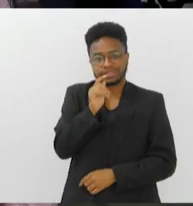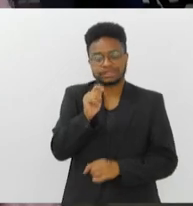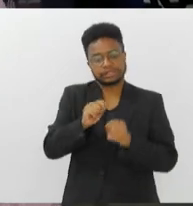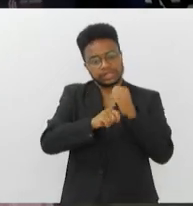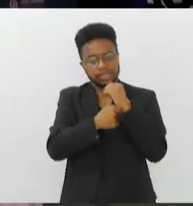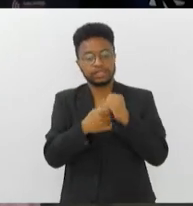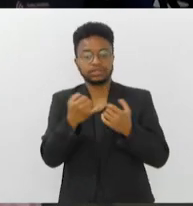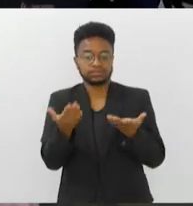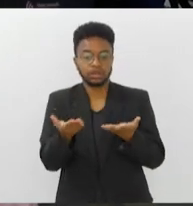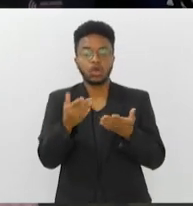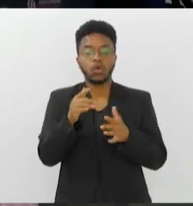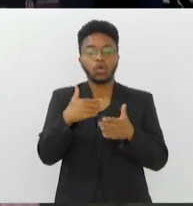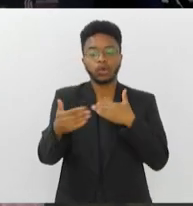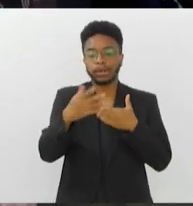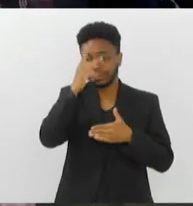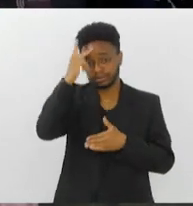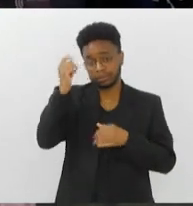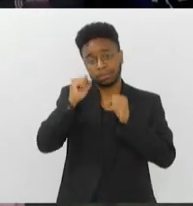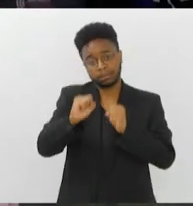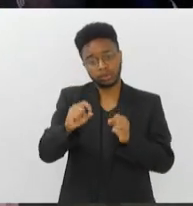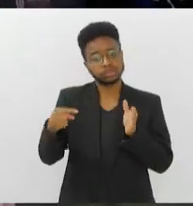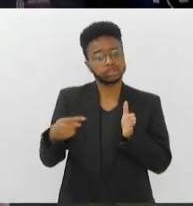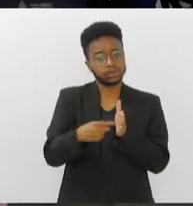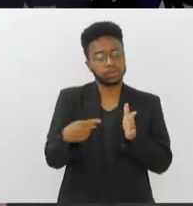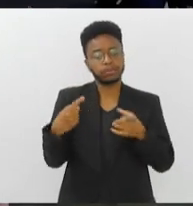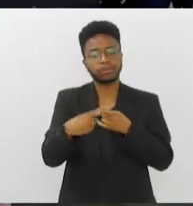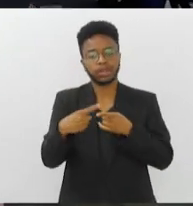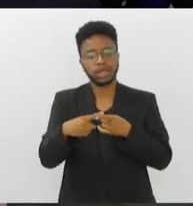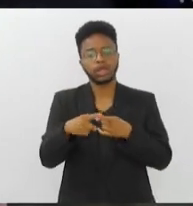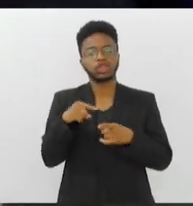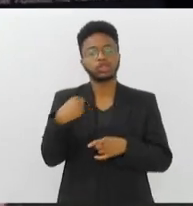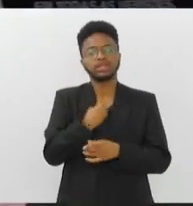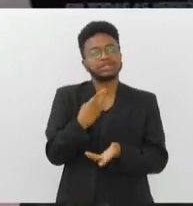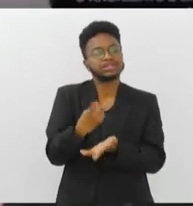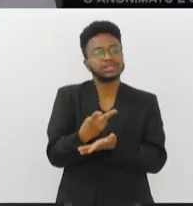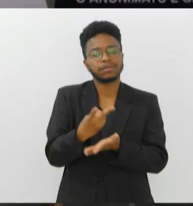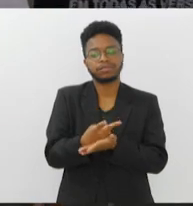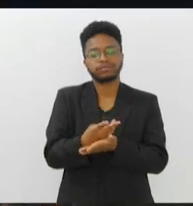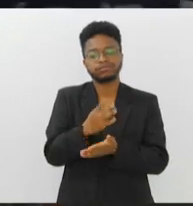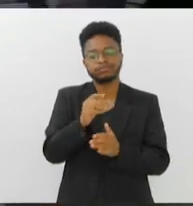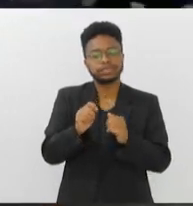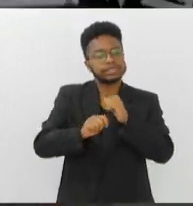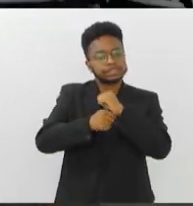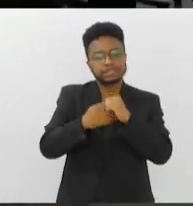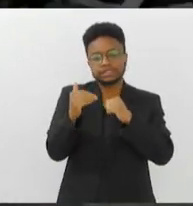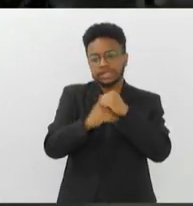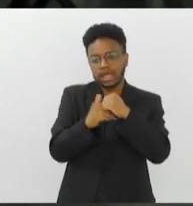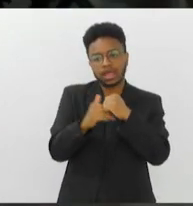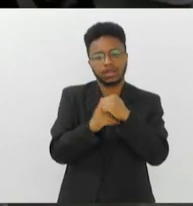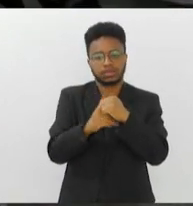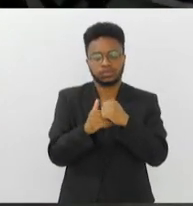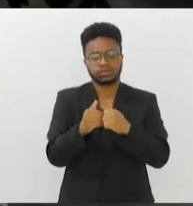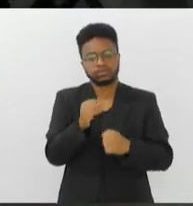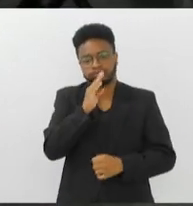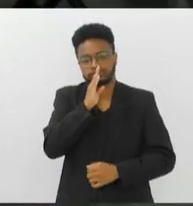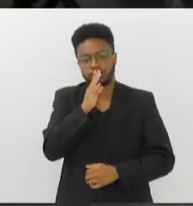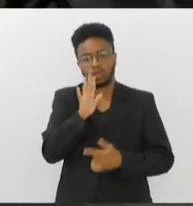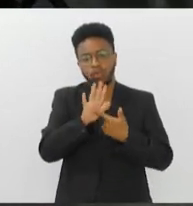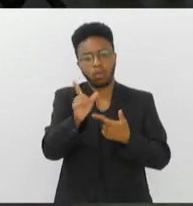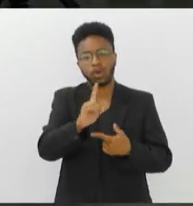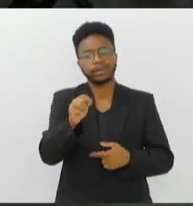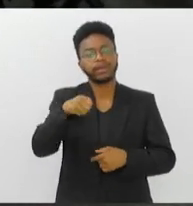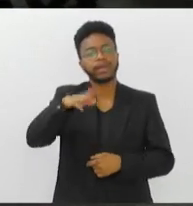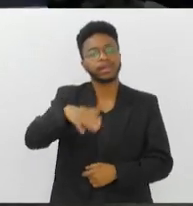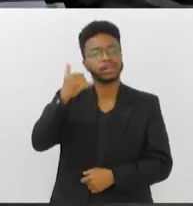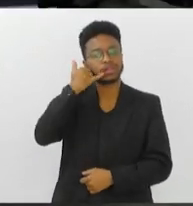parentes, vizinhos podem fazer denúncia, porque os nossos canais de atendimento são 100% com anonimato garantido. Inclusive, gente está